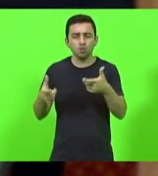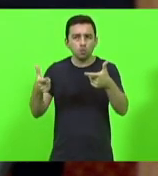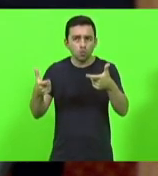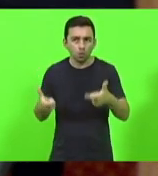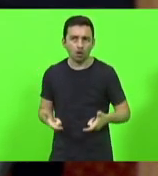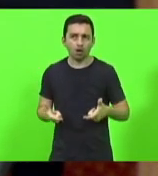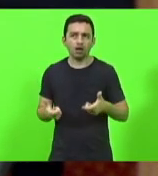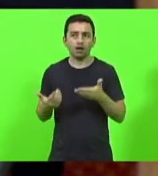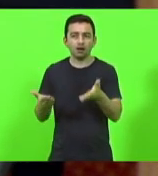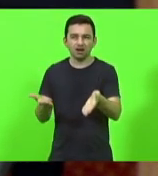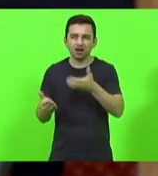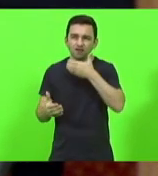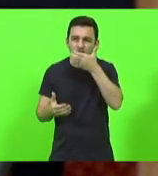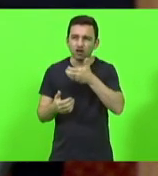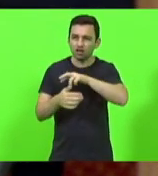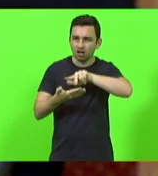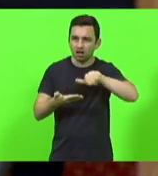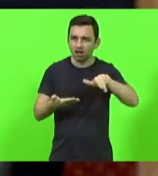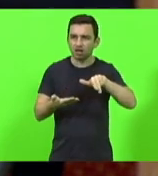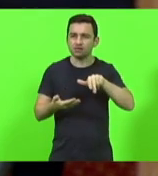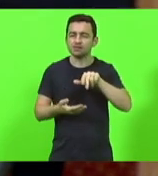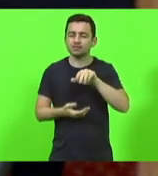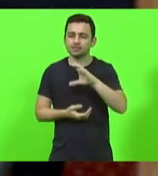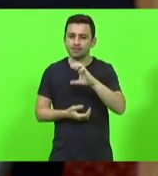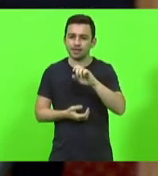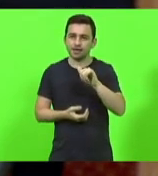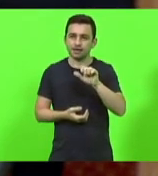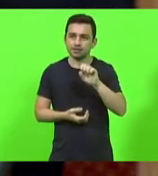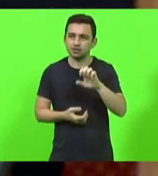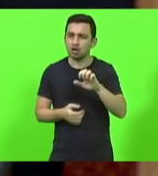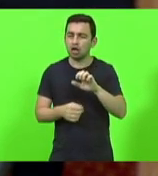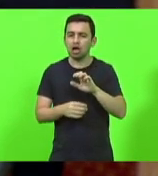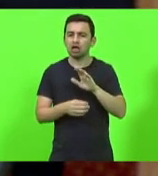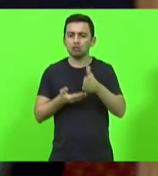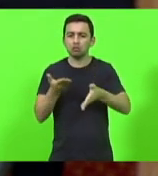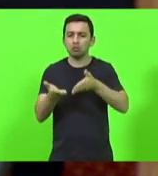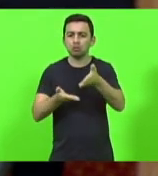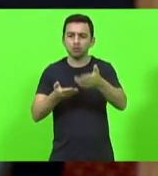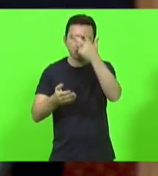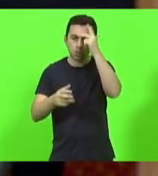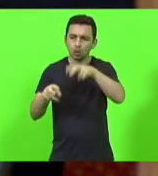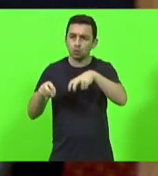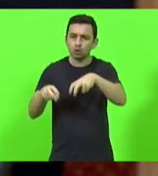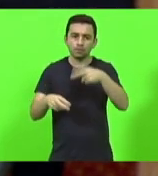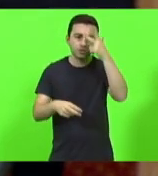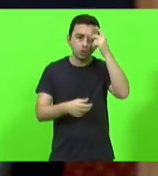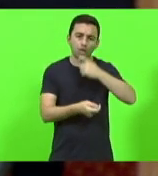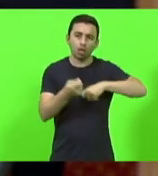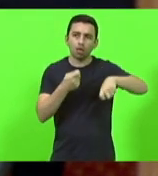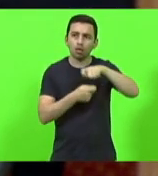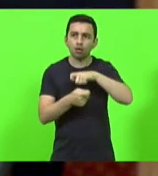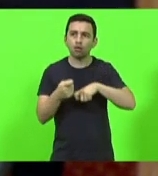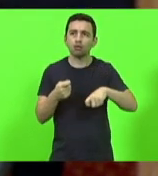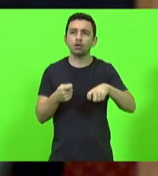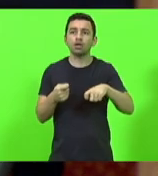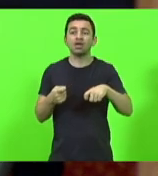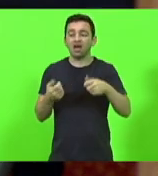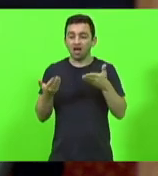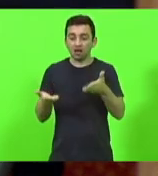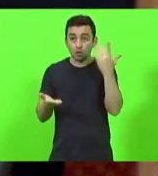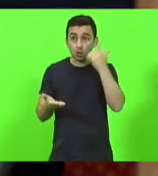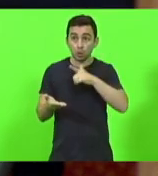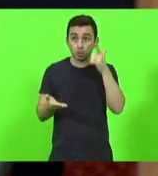SEASA hoje não atende mais os interesses nem do agricultor, nem do comerciante e para que haja esse